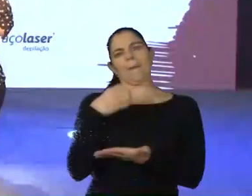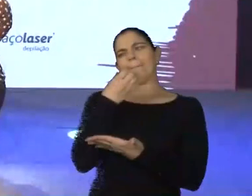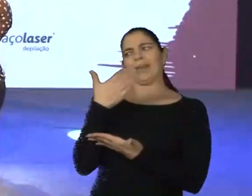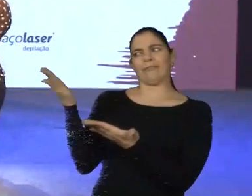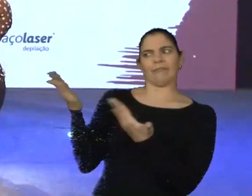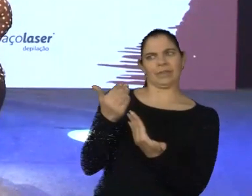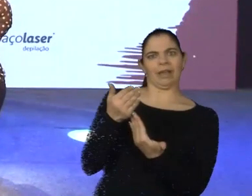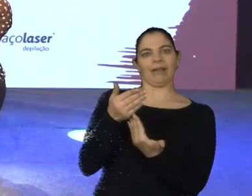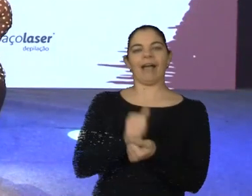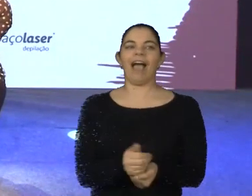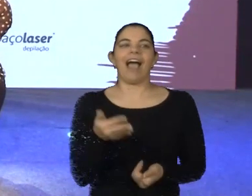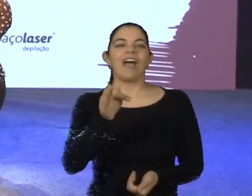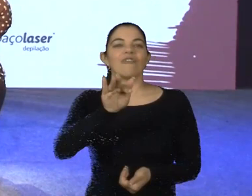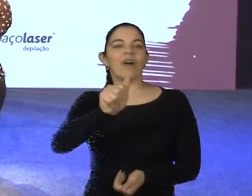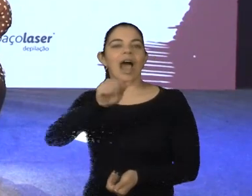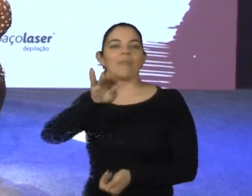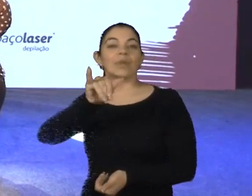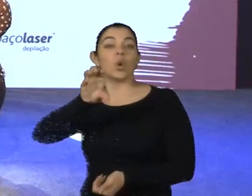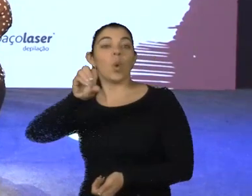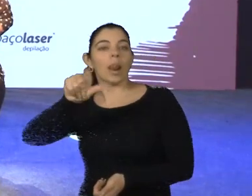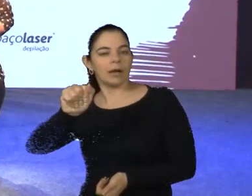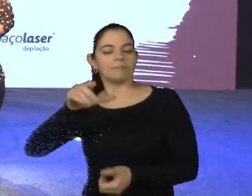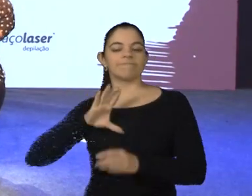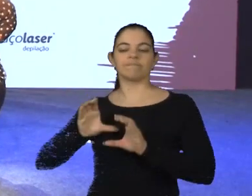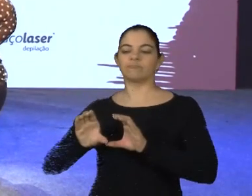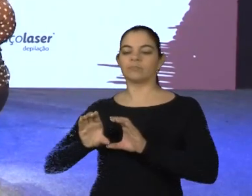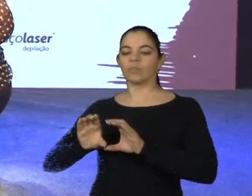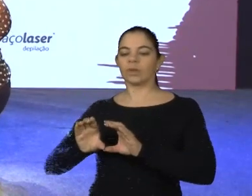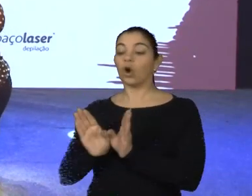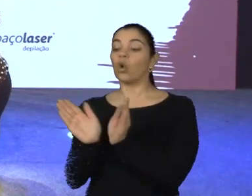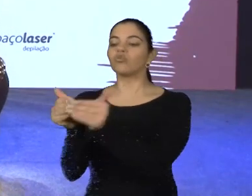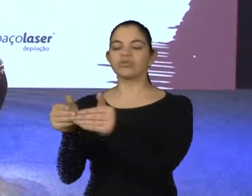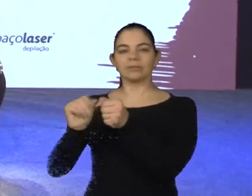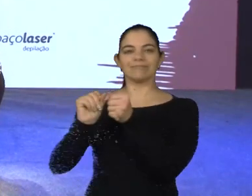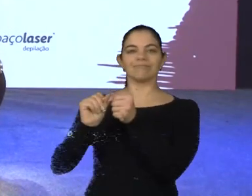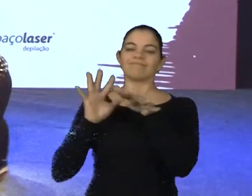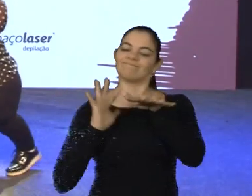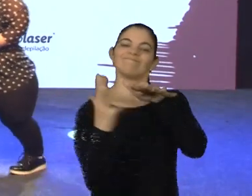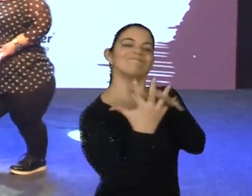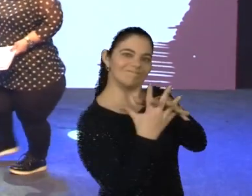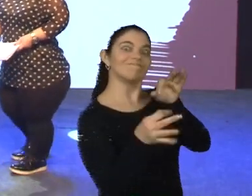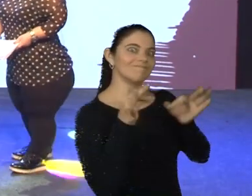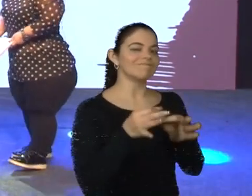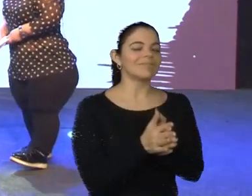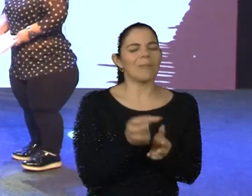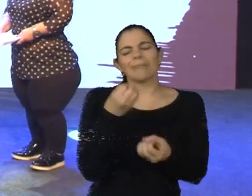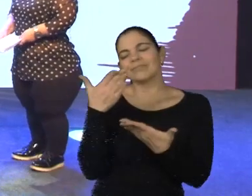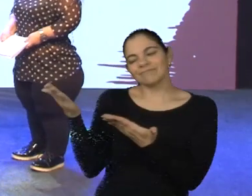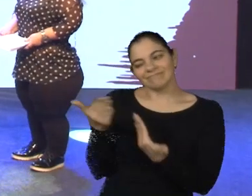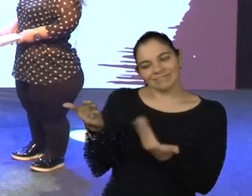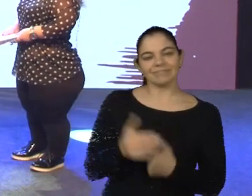-vinda, Fabiola. Ela que faz parte do conselho do projeto Ser Indipidade. O microfone para a Fabiola, por favor. Seja bem-vinda. Olá,